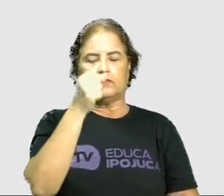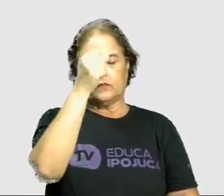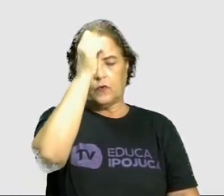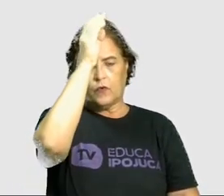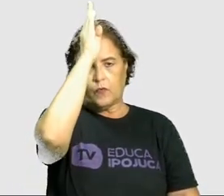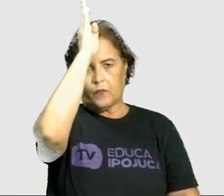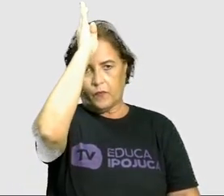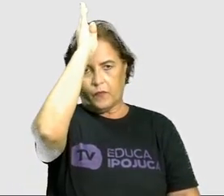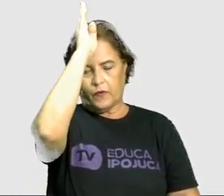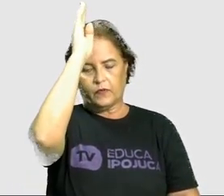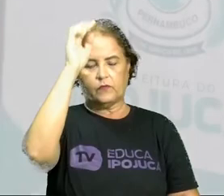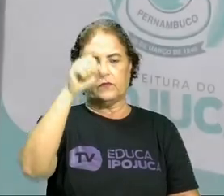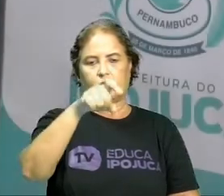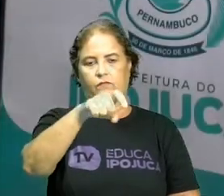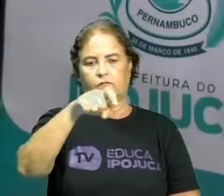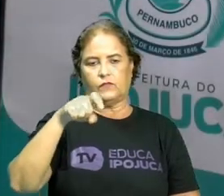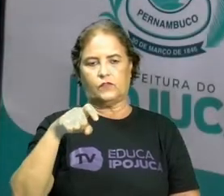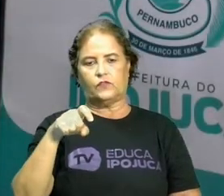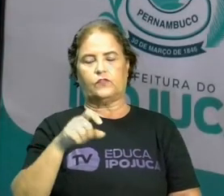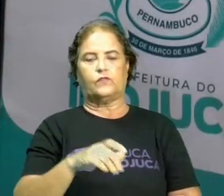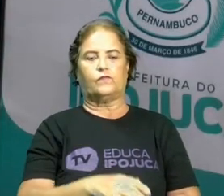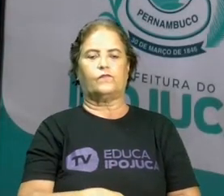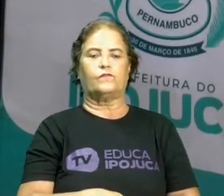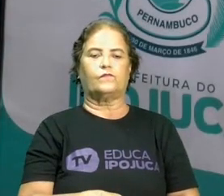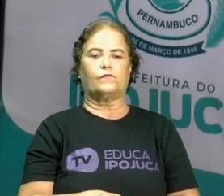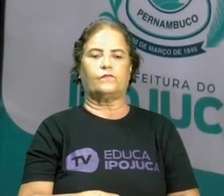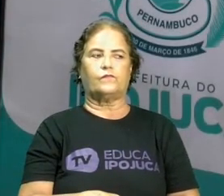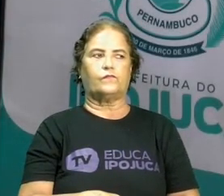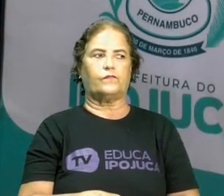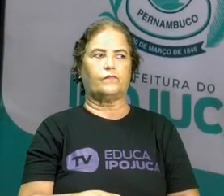pela letra x. Pois é.